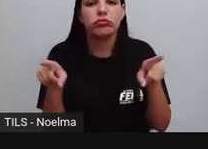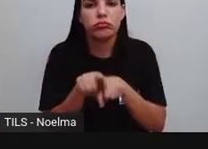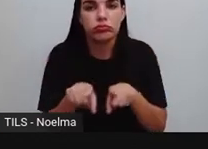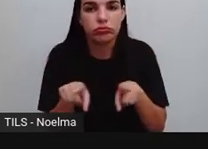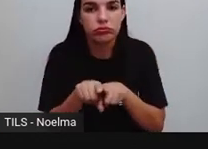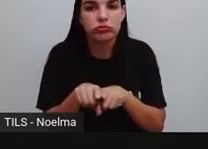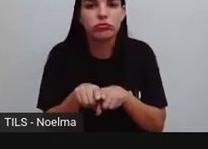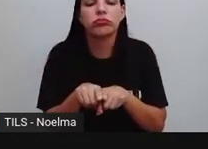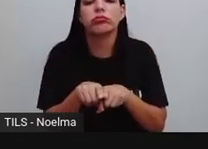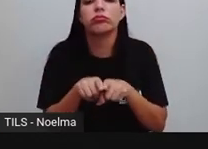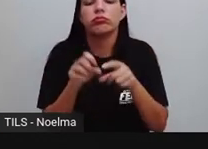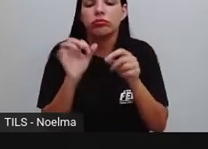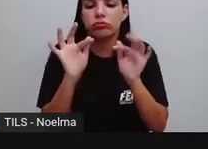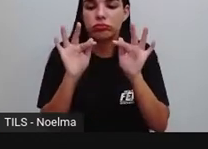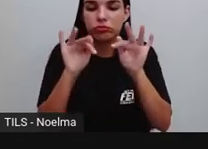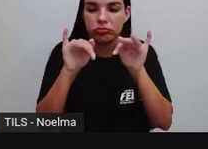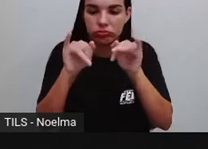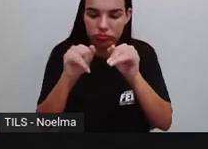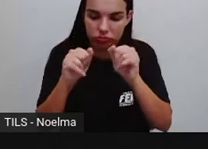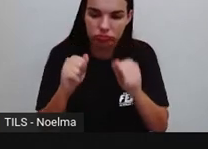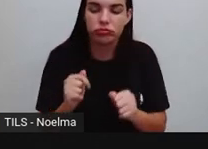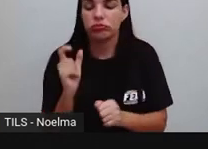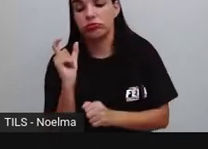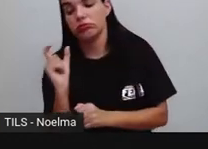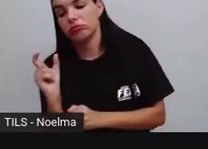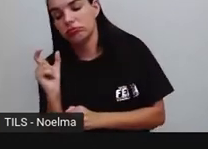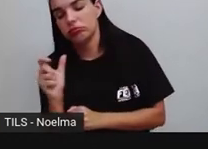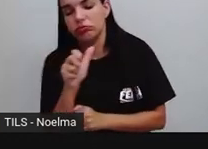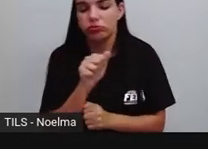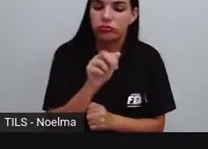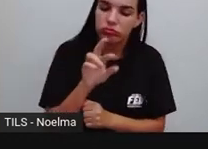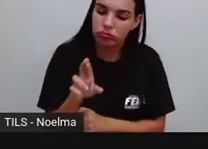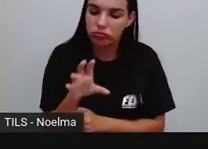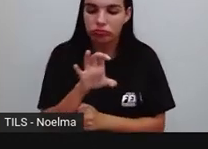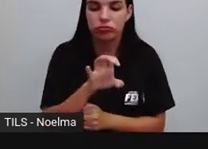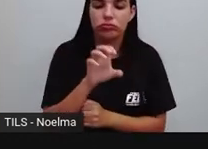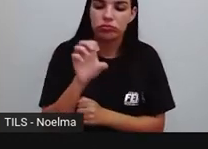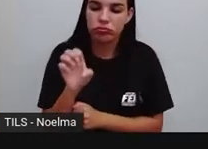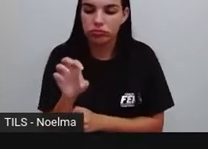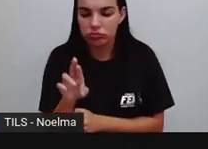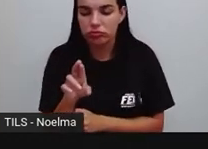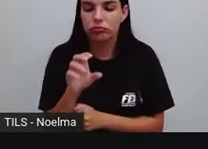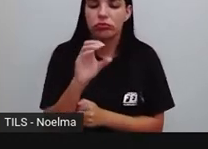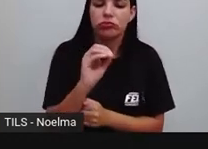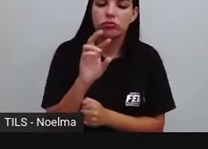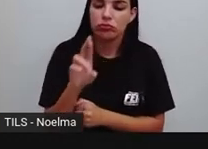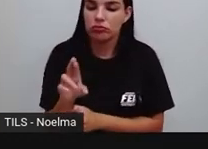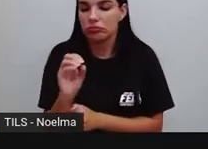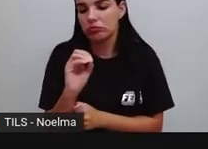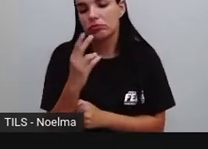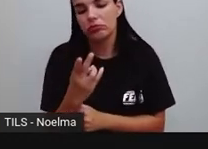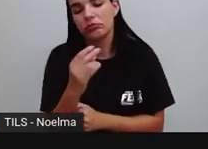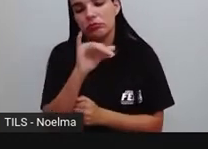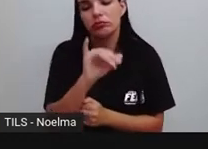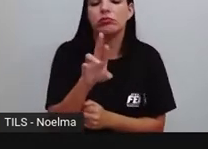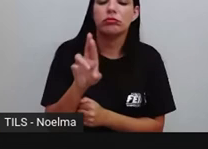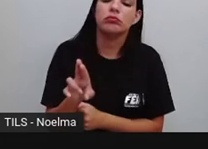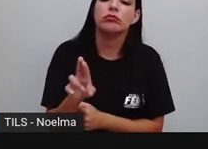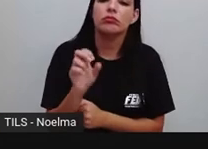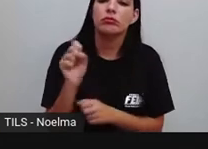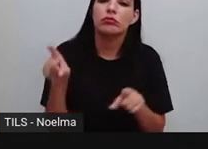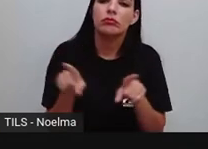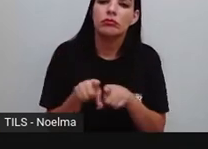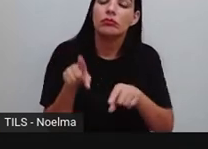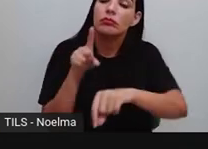acordo com as terminações do verbo, né? A-R, R, O-R ou I-R. E vão escrever